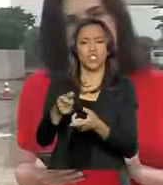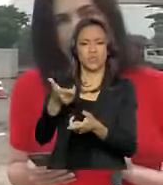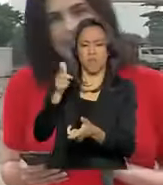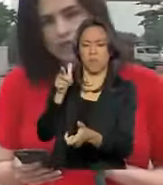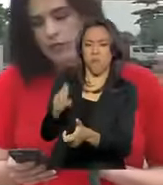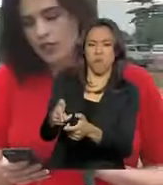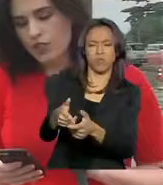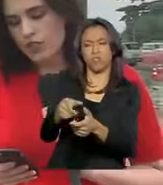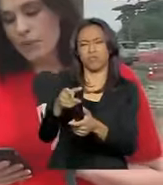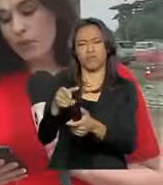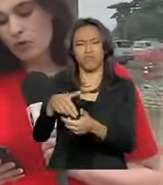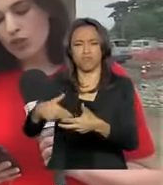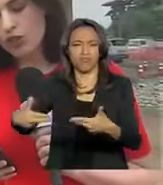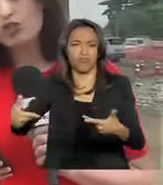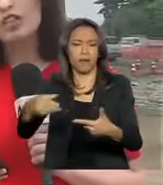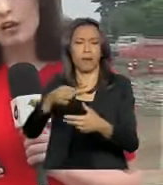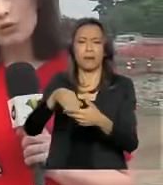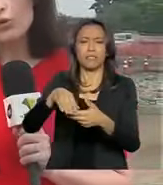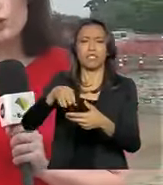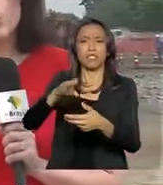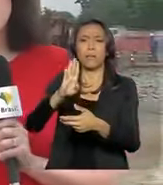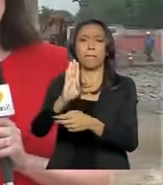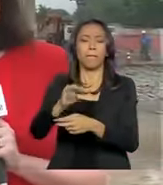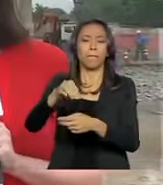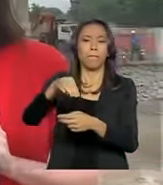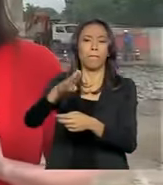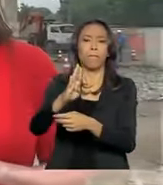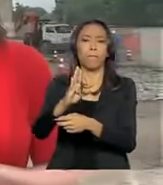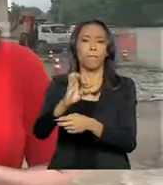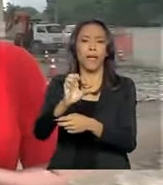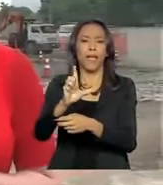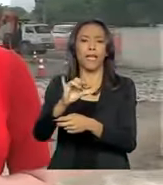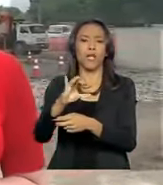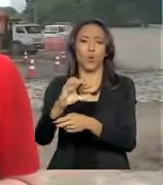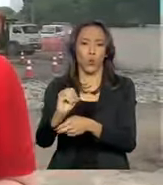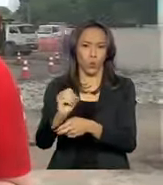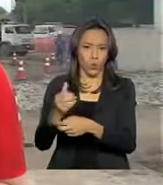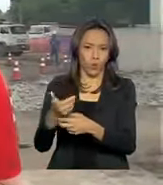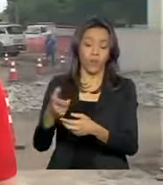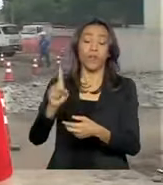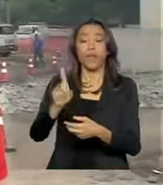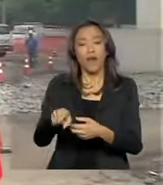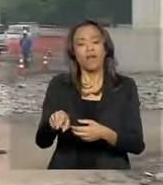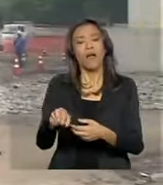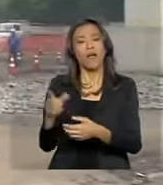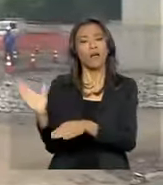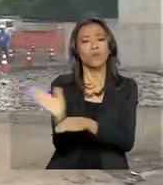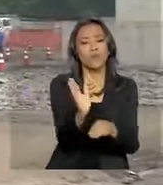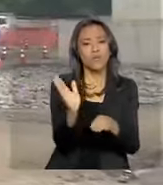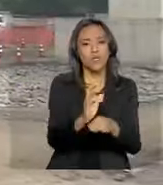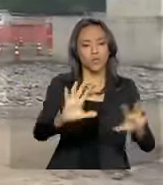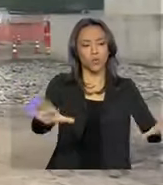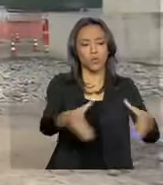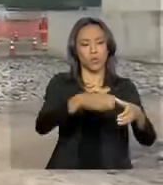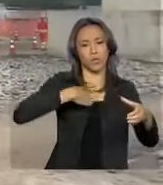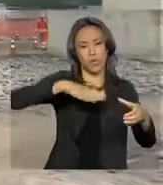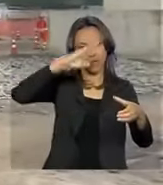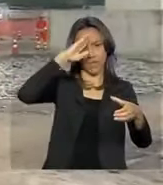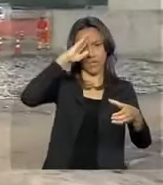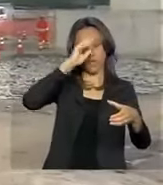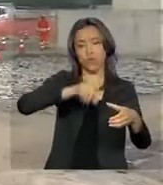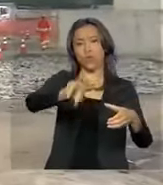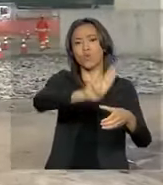concessionária que administra a ponte está construindo para o Exército, em contrapartida ao uso de um